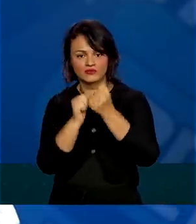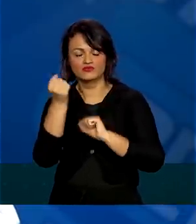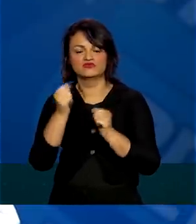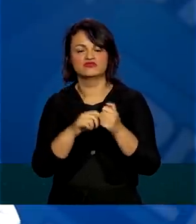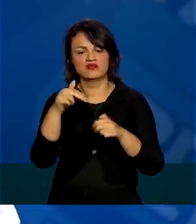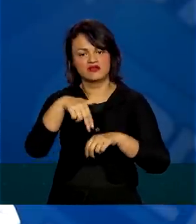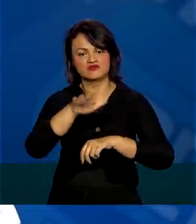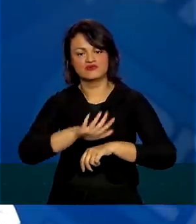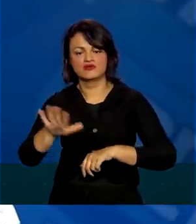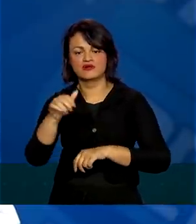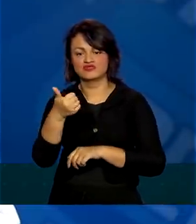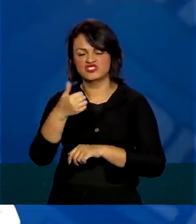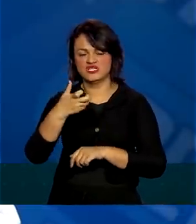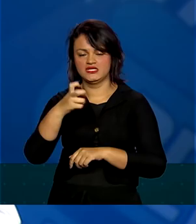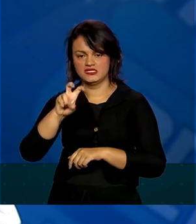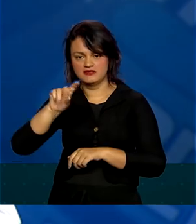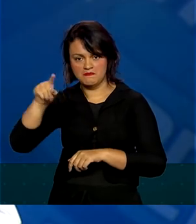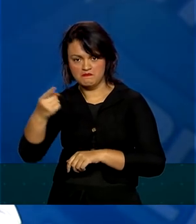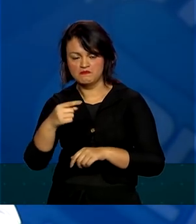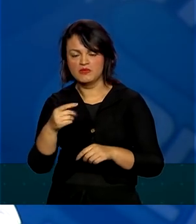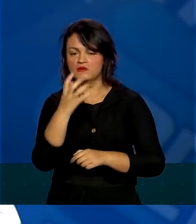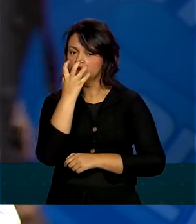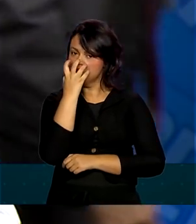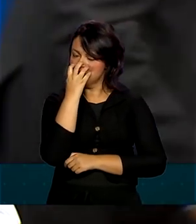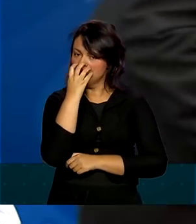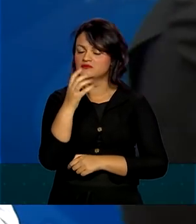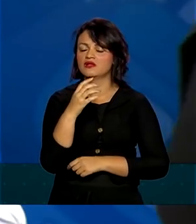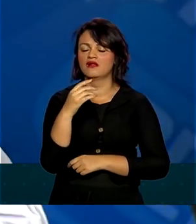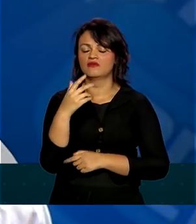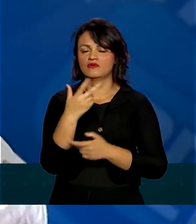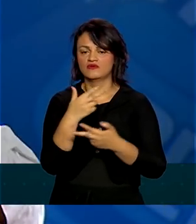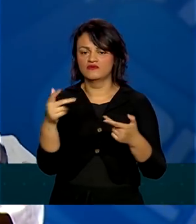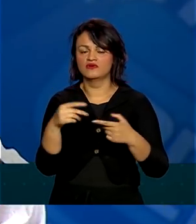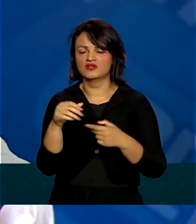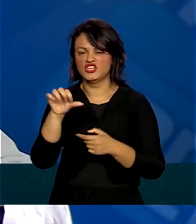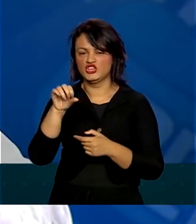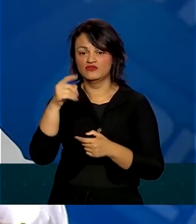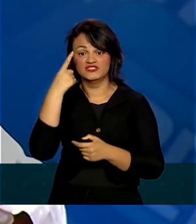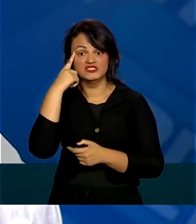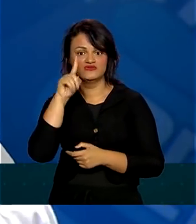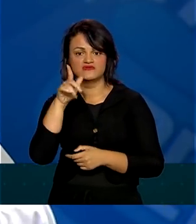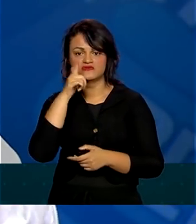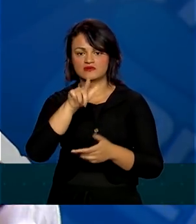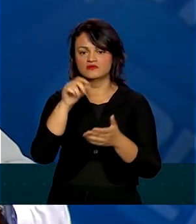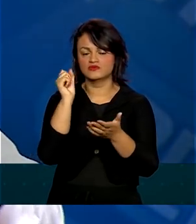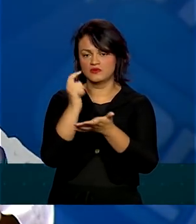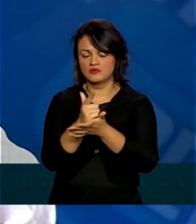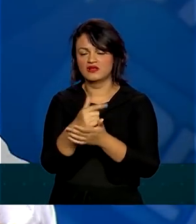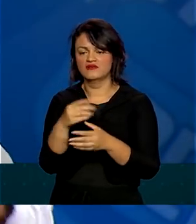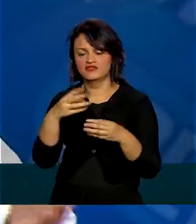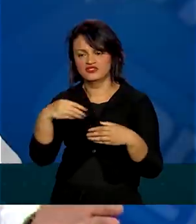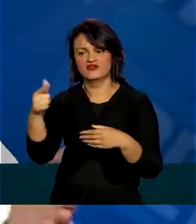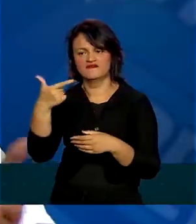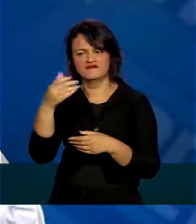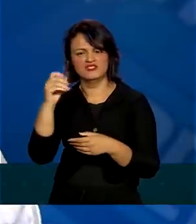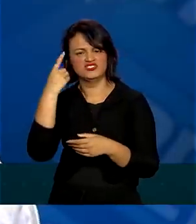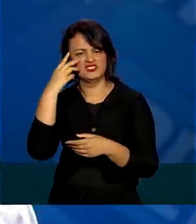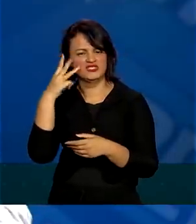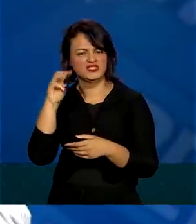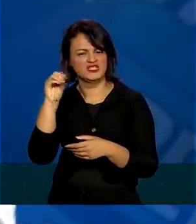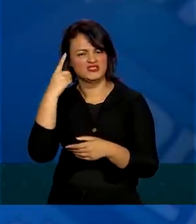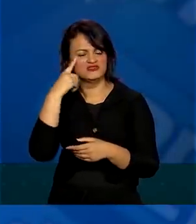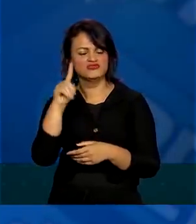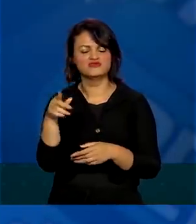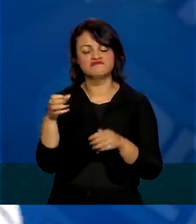nacional de quase 15 mil respiradores, ventiladores, e em 90 dias, eles vão levar 20, 30 dias, já vem